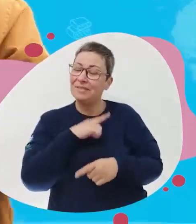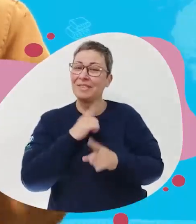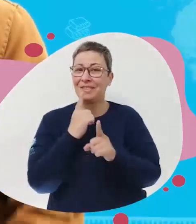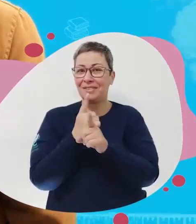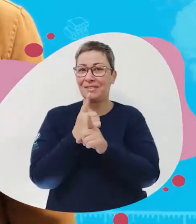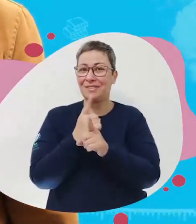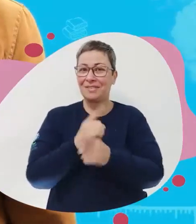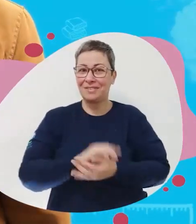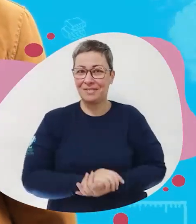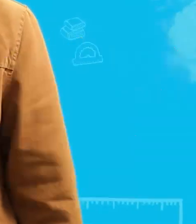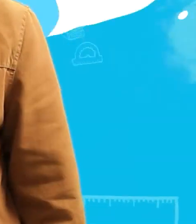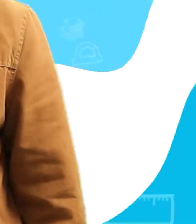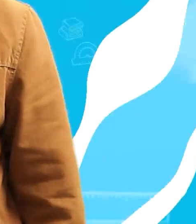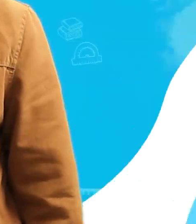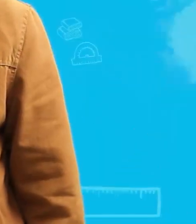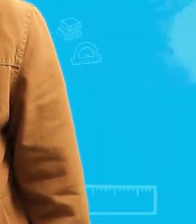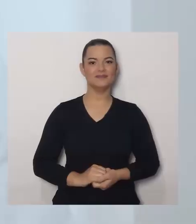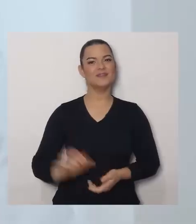A gente se vê!